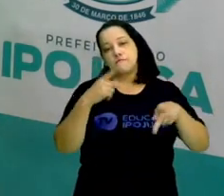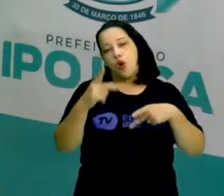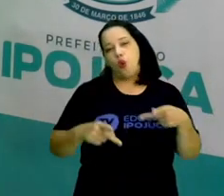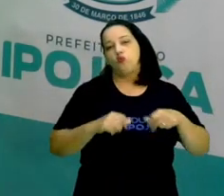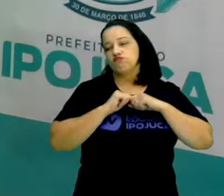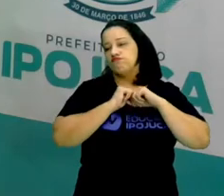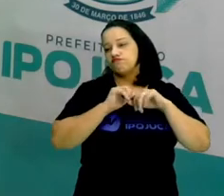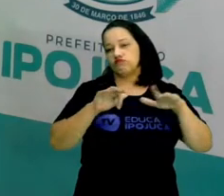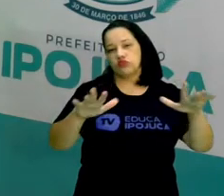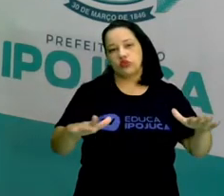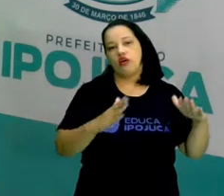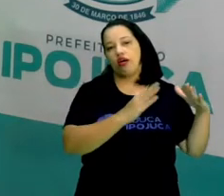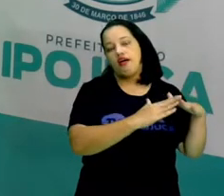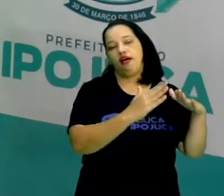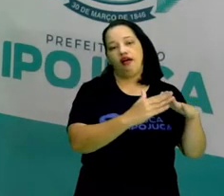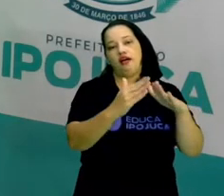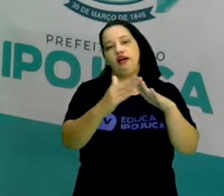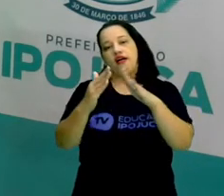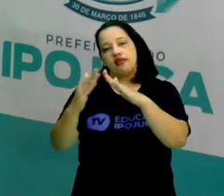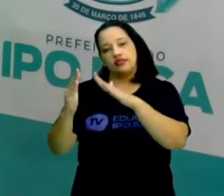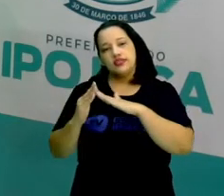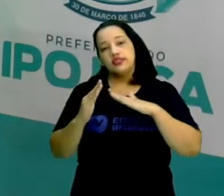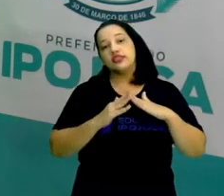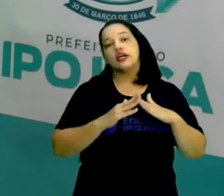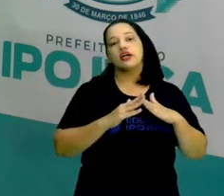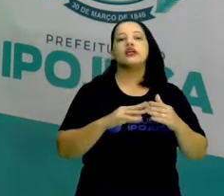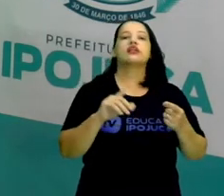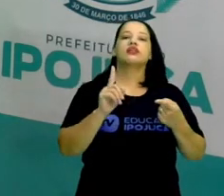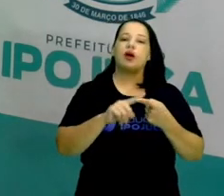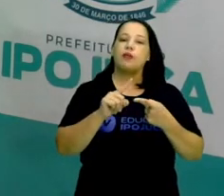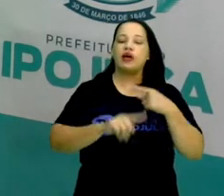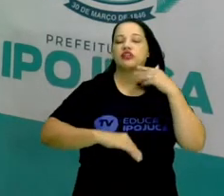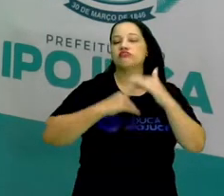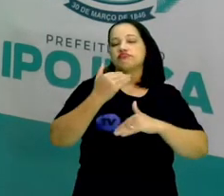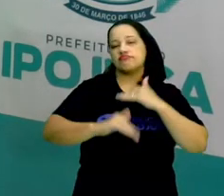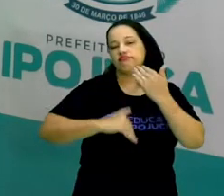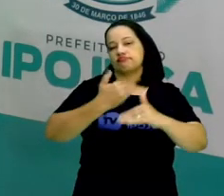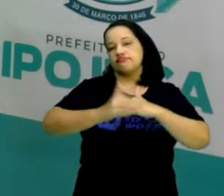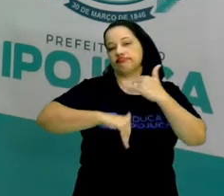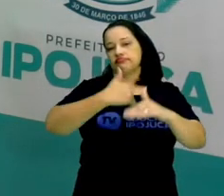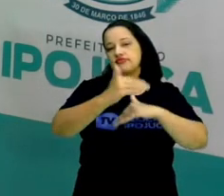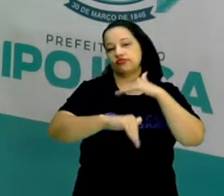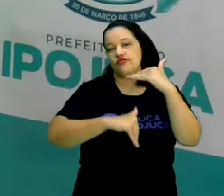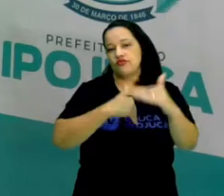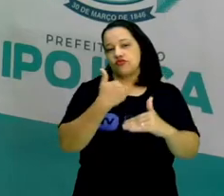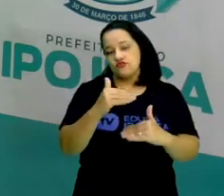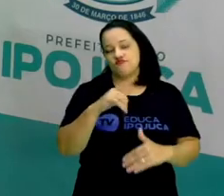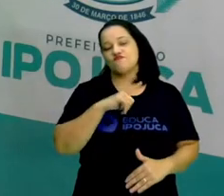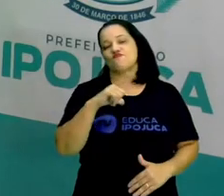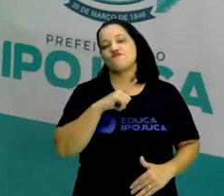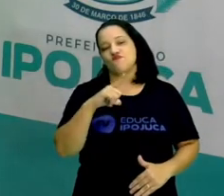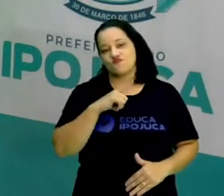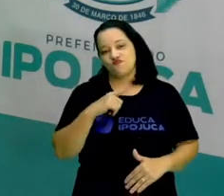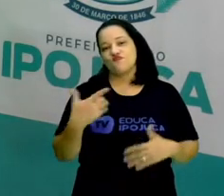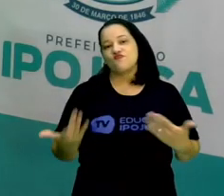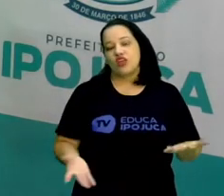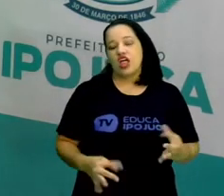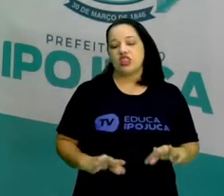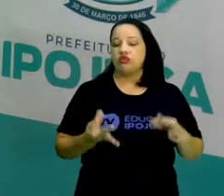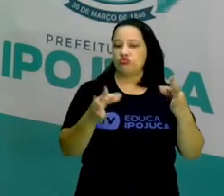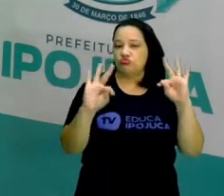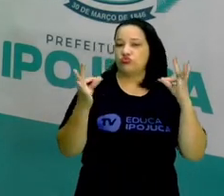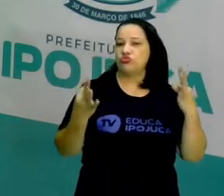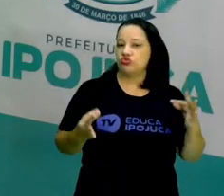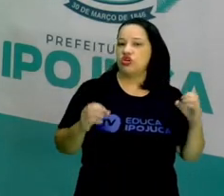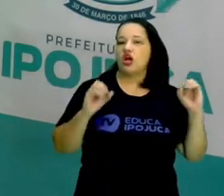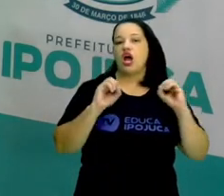em residências, mas também em desenvolvimento. Crescendo em seu desenvolvimento tecnológico,